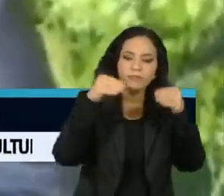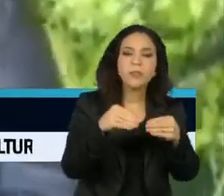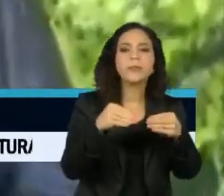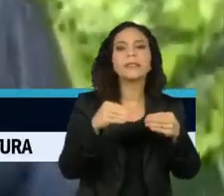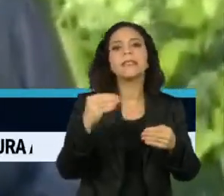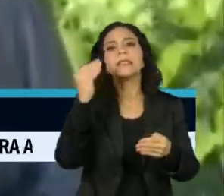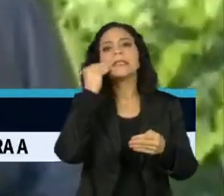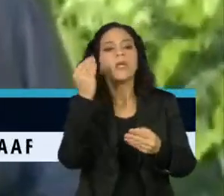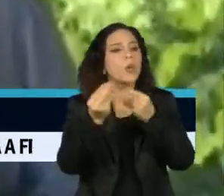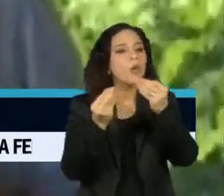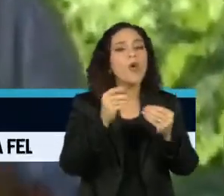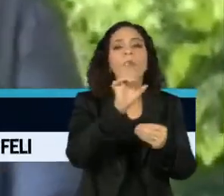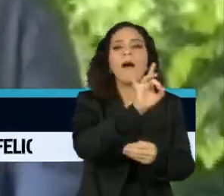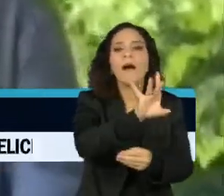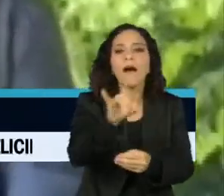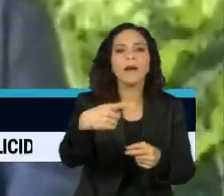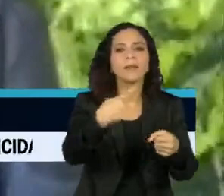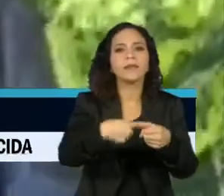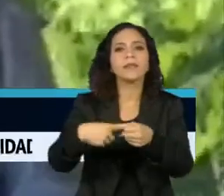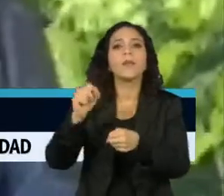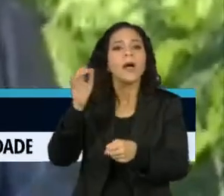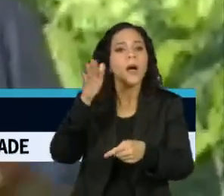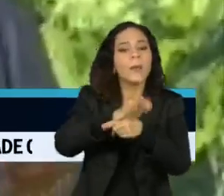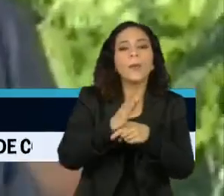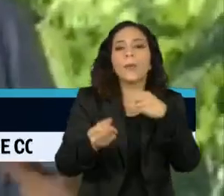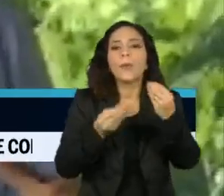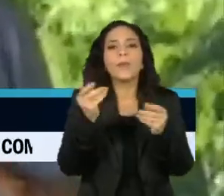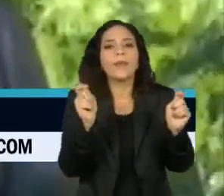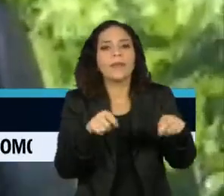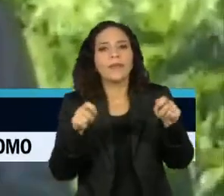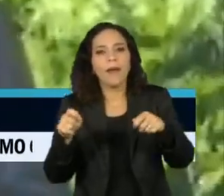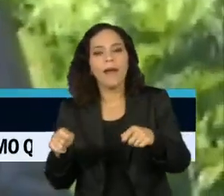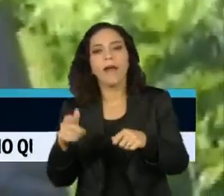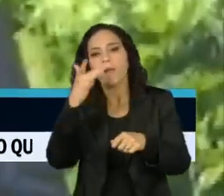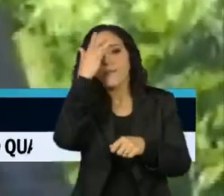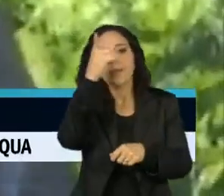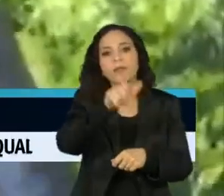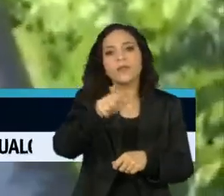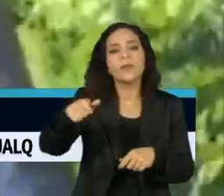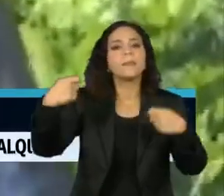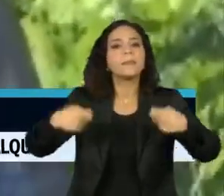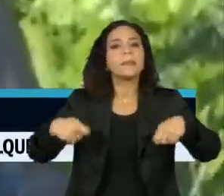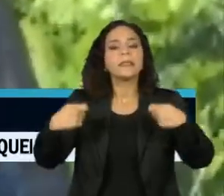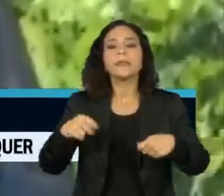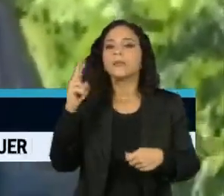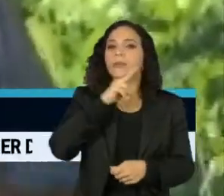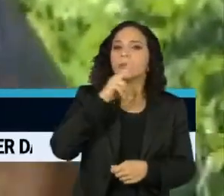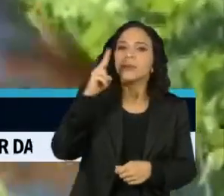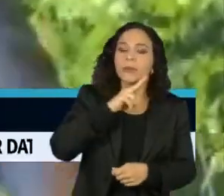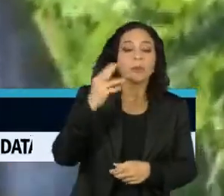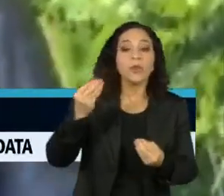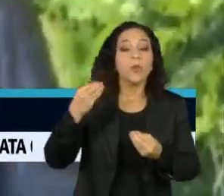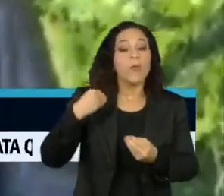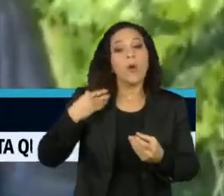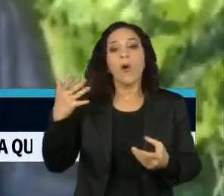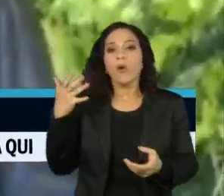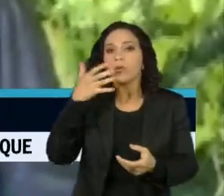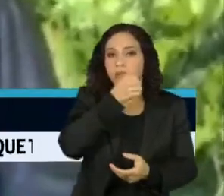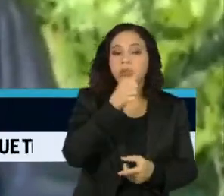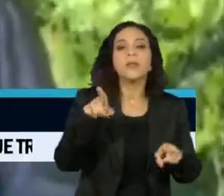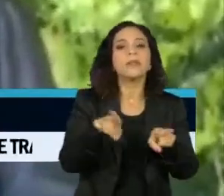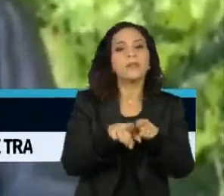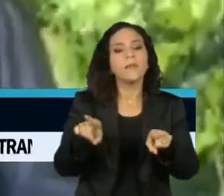em cada um dos municípios qual é a ajuda necessária, qual é a ajuda que nesse momento nós podemos socorrer, inclusive com o